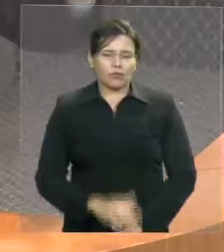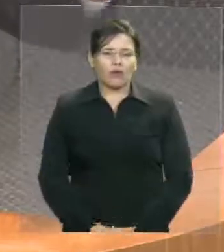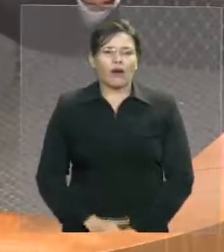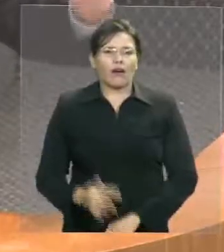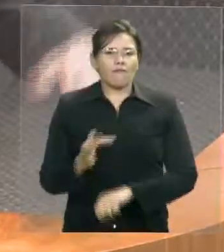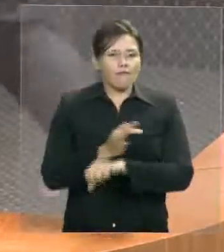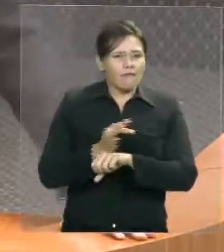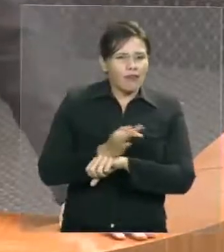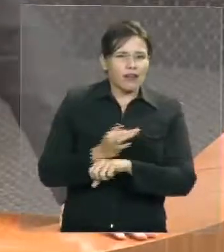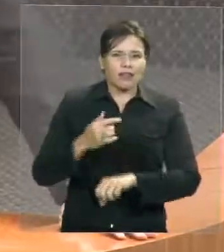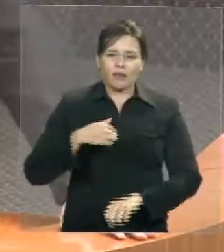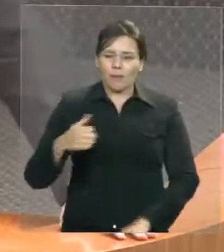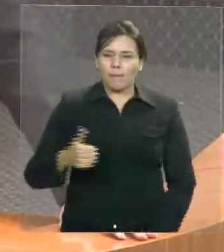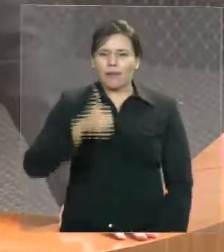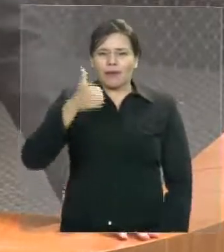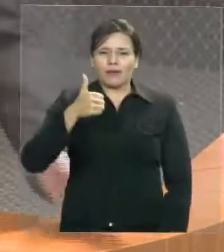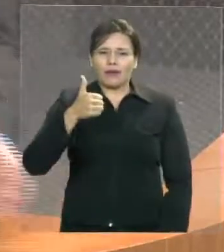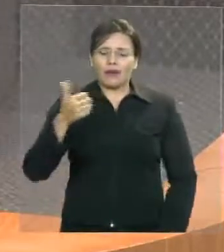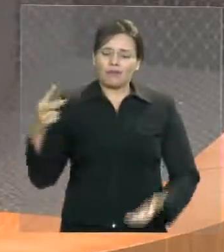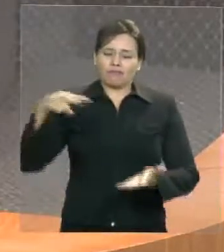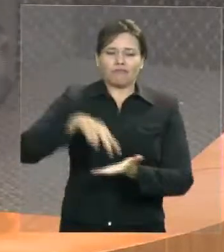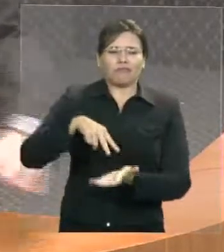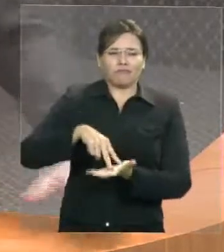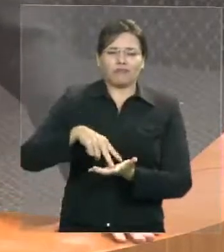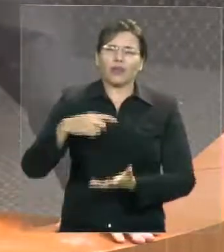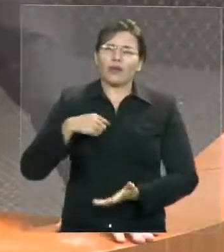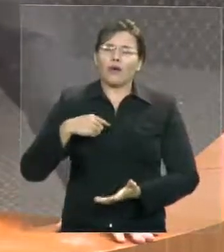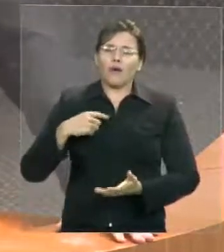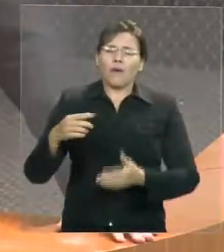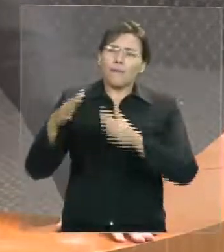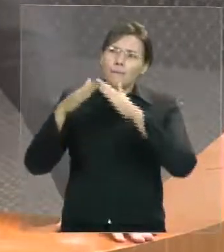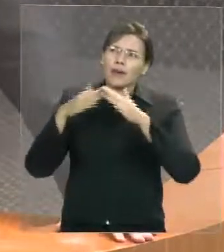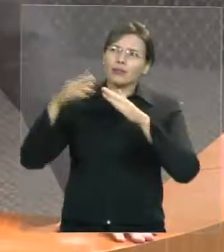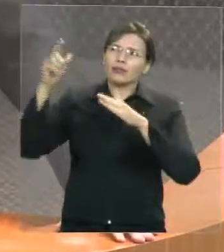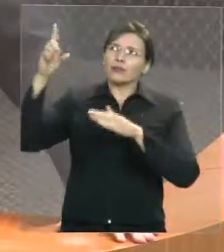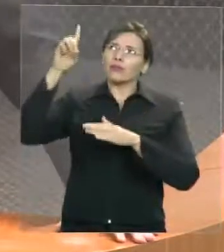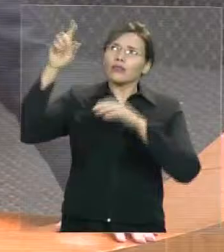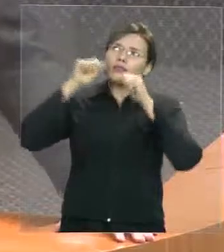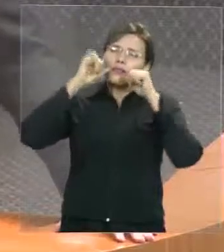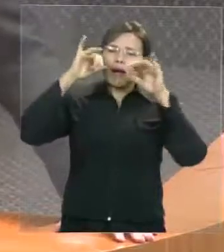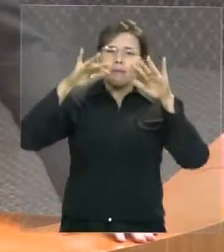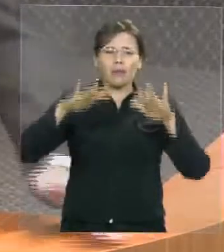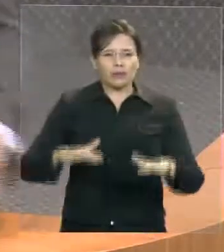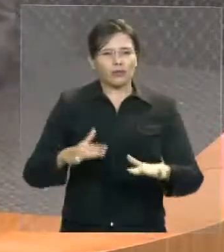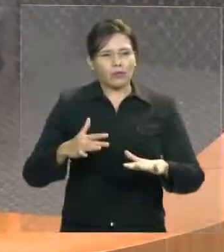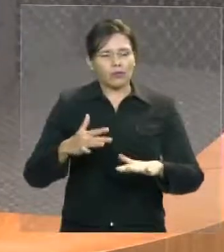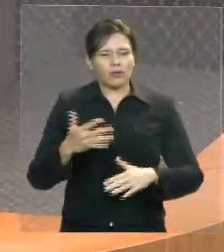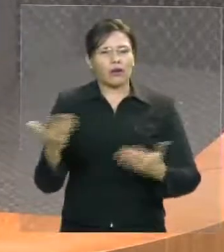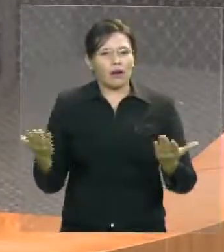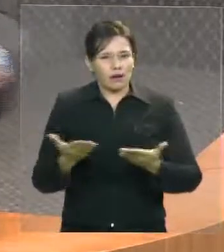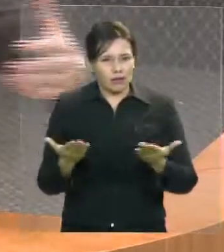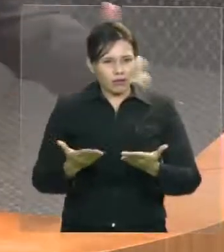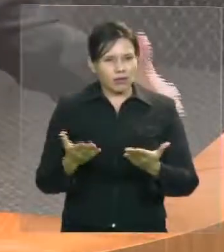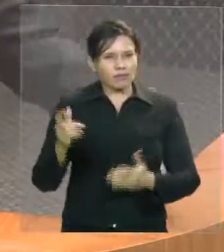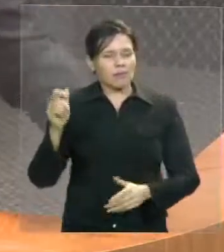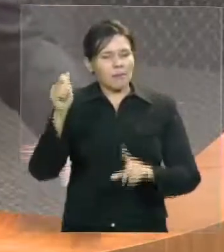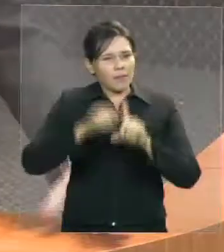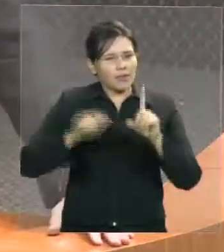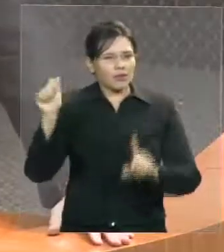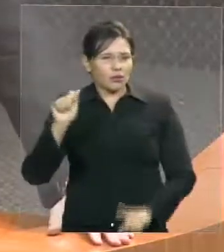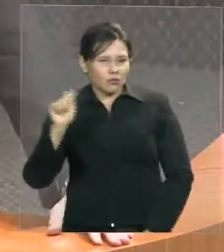que Deus nos abençoe em mais esse semestre legislativo, que tudo ocorra nos